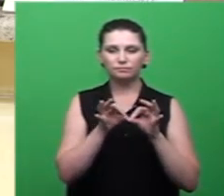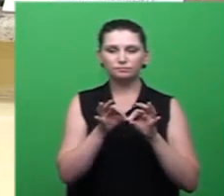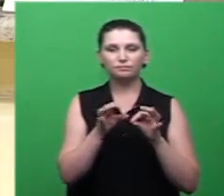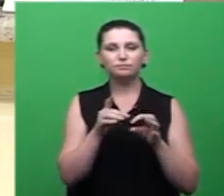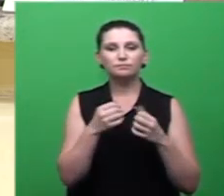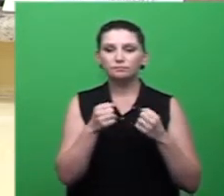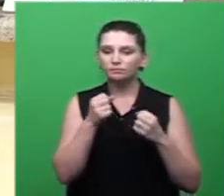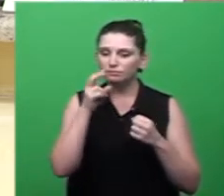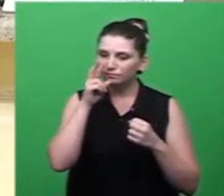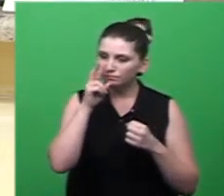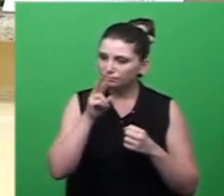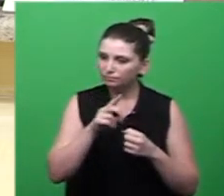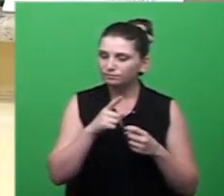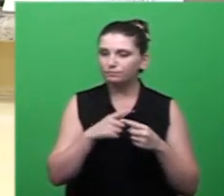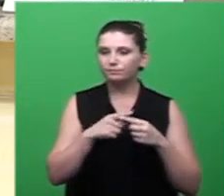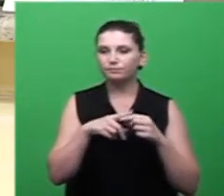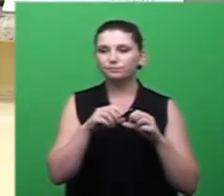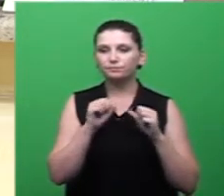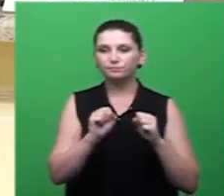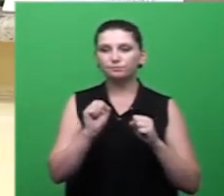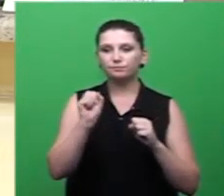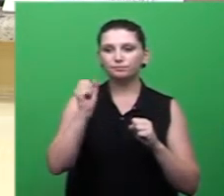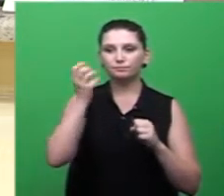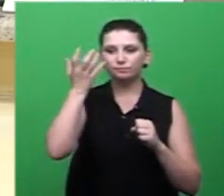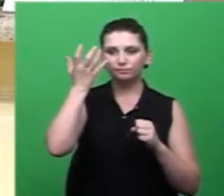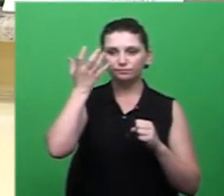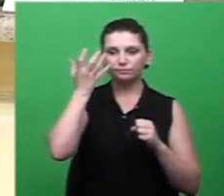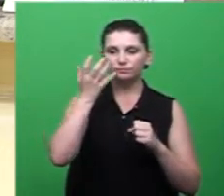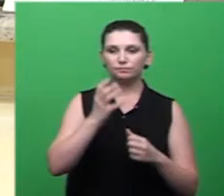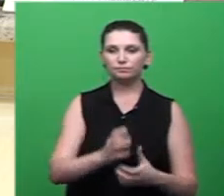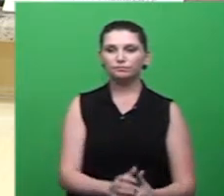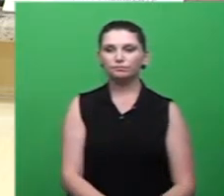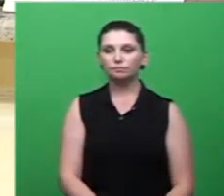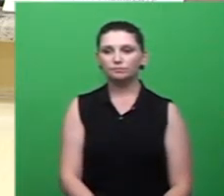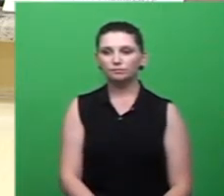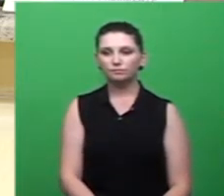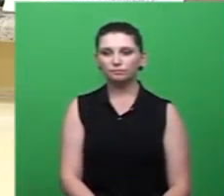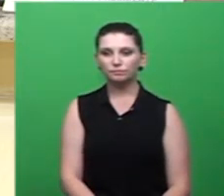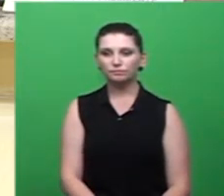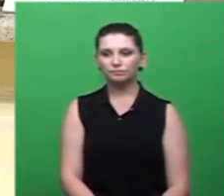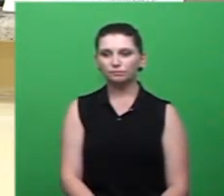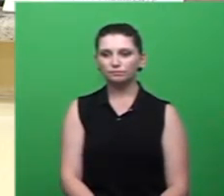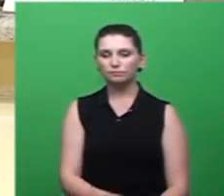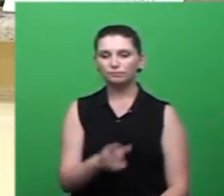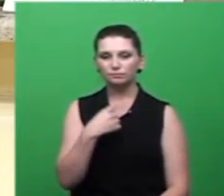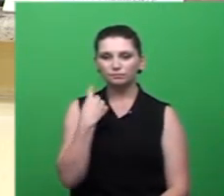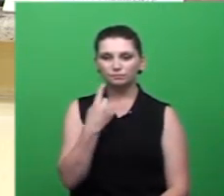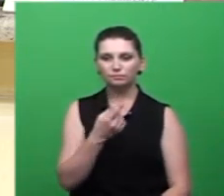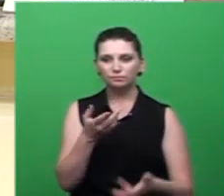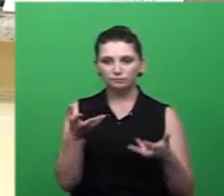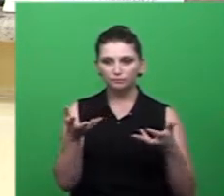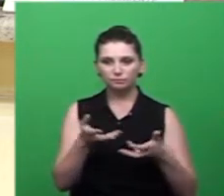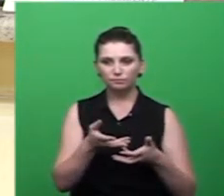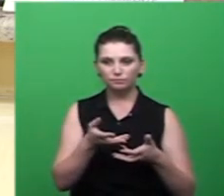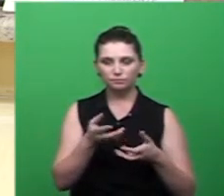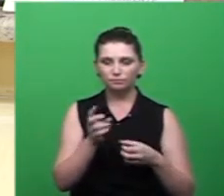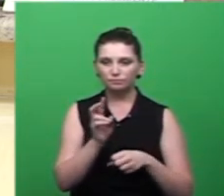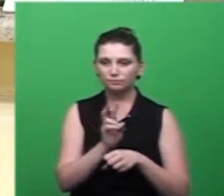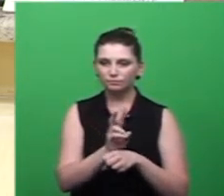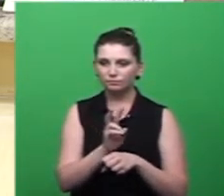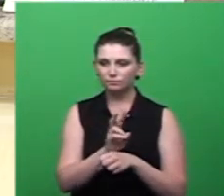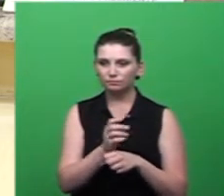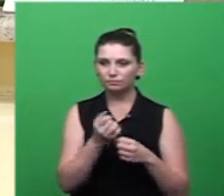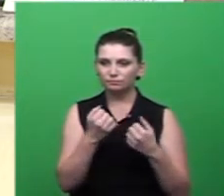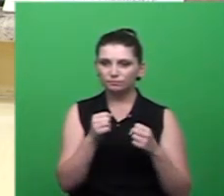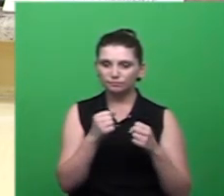risco para a população. E nós, diante de todo esse cenário que nós estamos passando hoje de prevenção, a